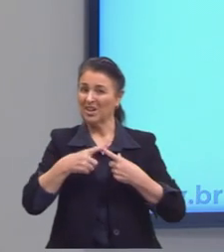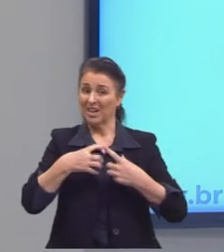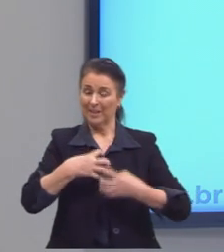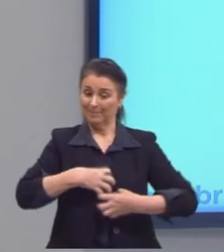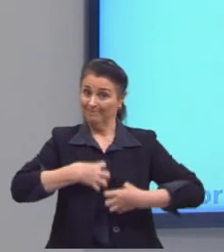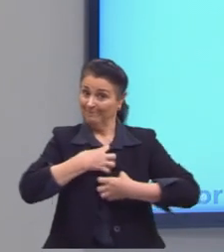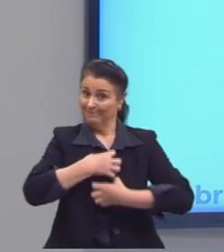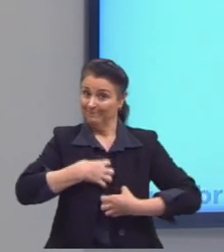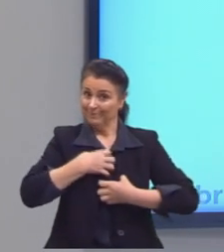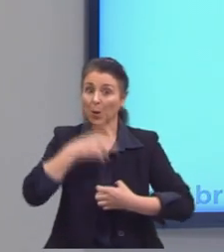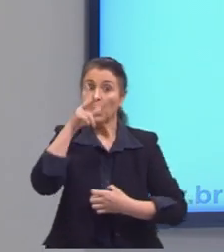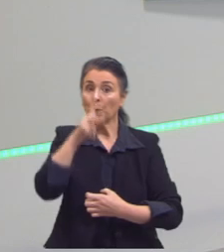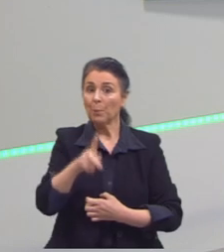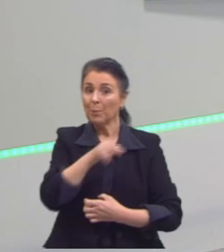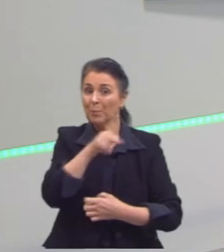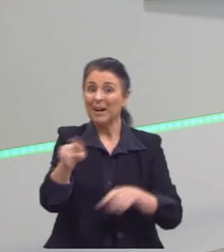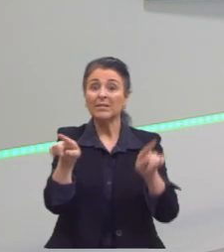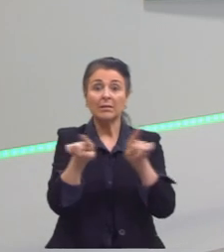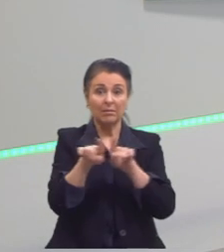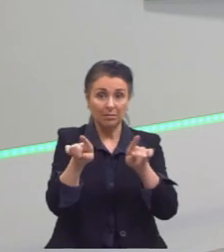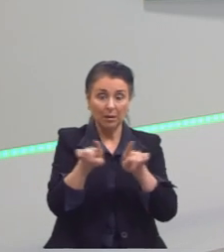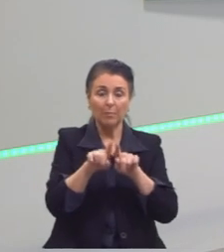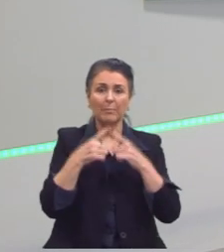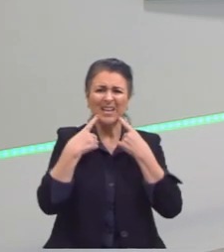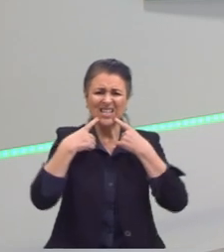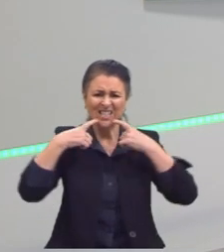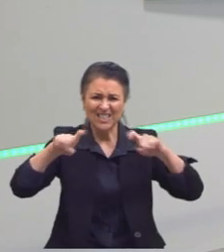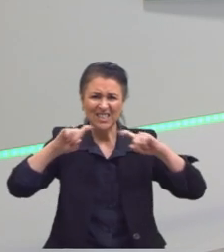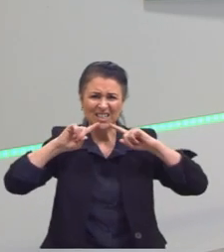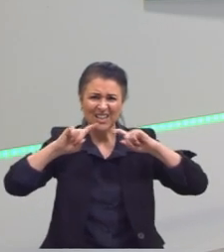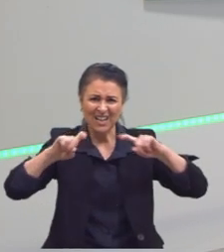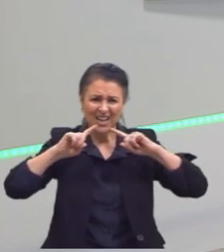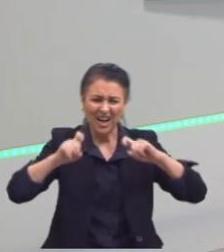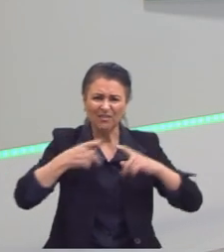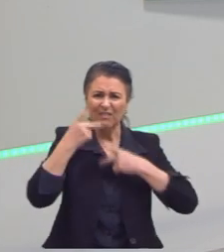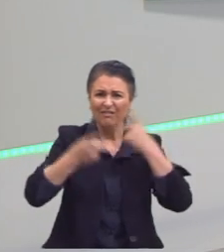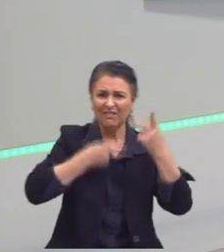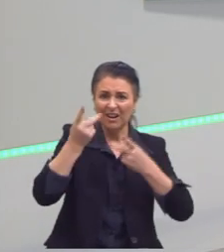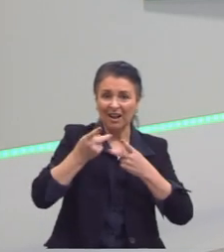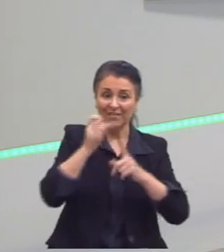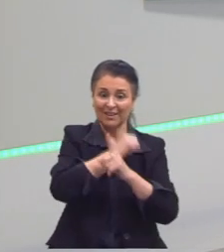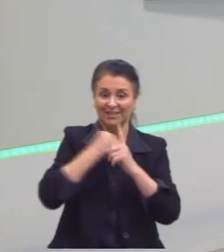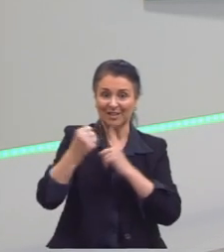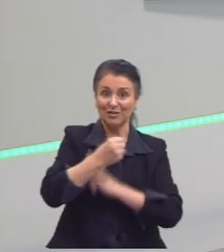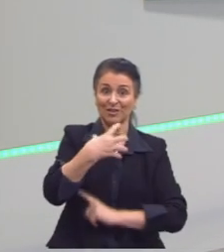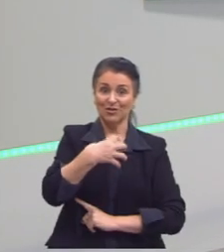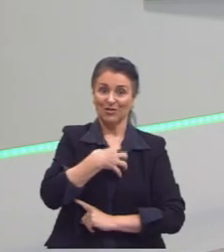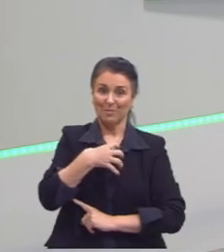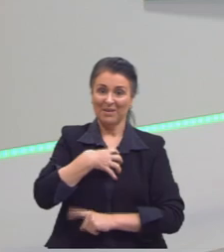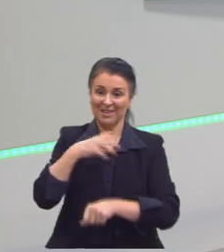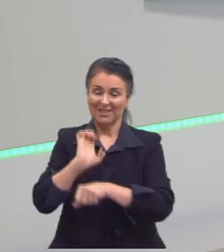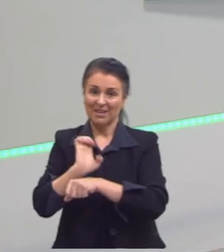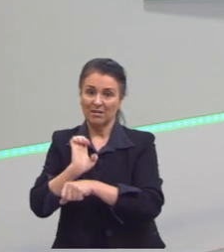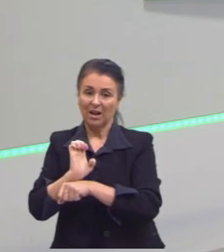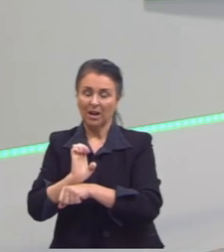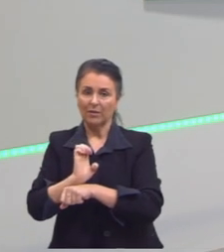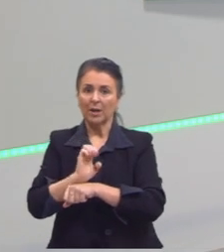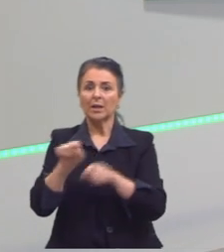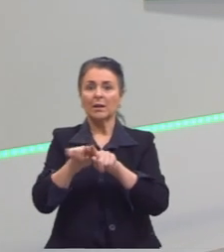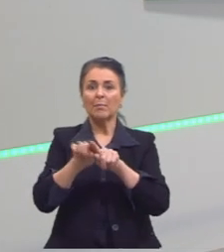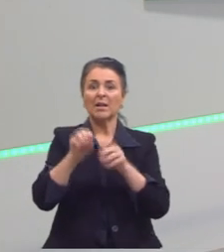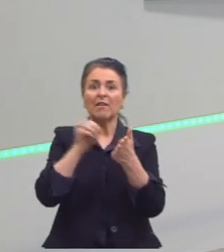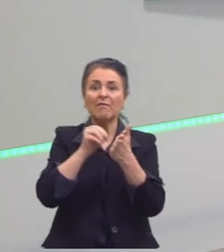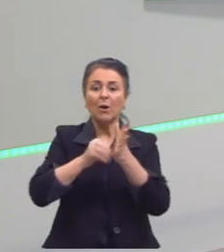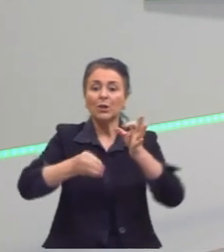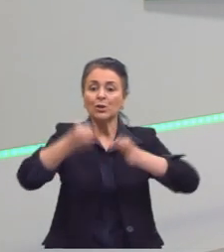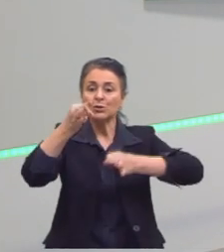padre Antônio Vieira, ele também criticava e falava dessa sociedade baiana e das injustiças que aconteciam dentro dessa